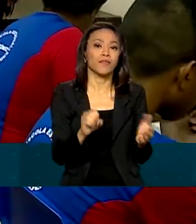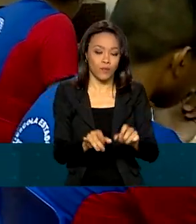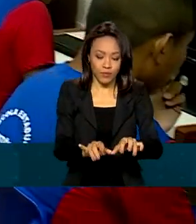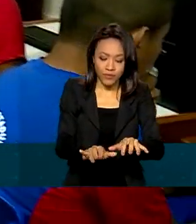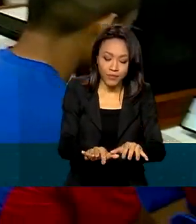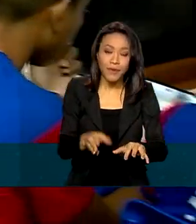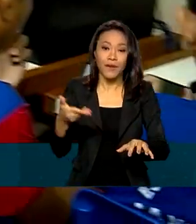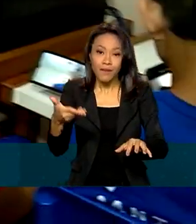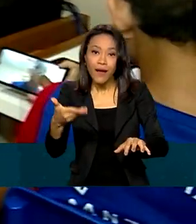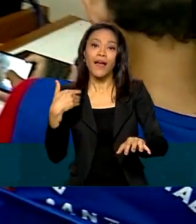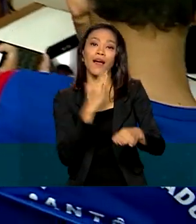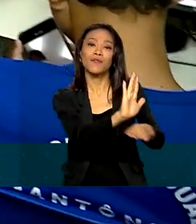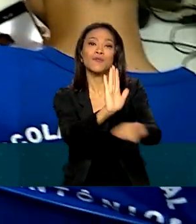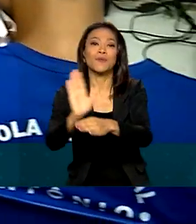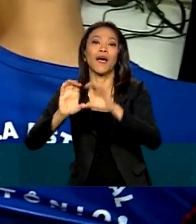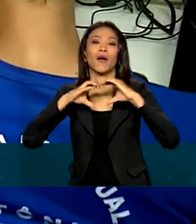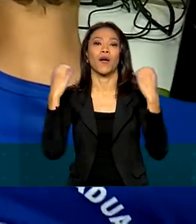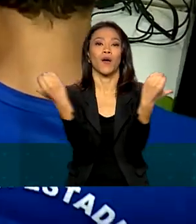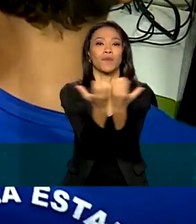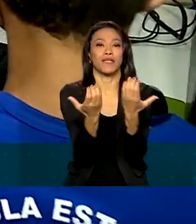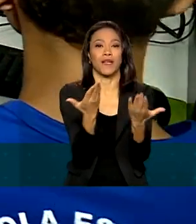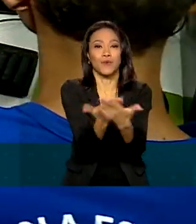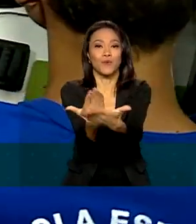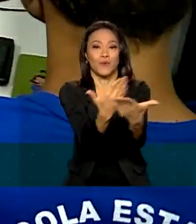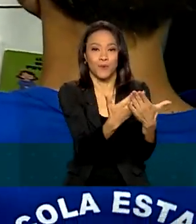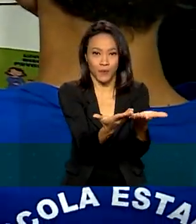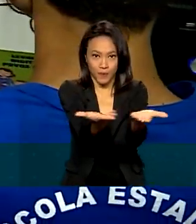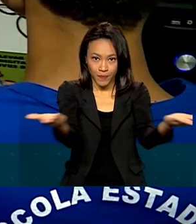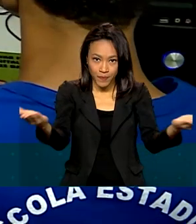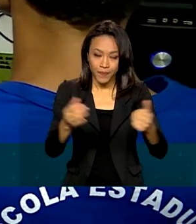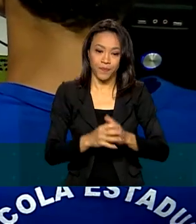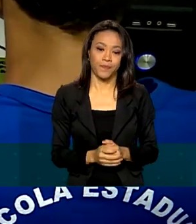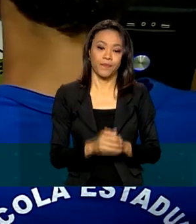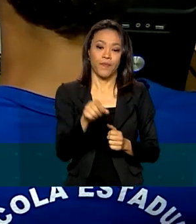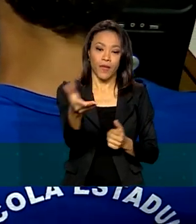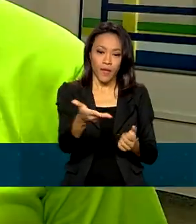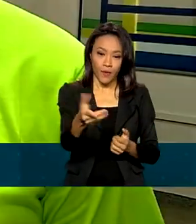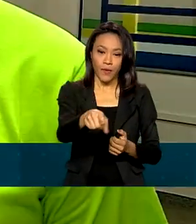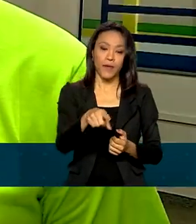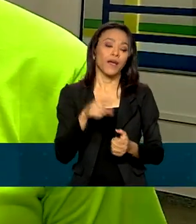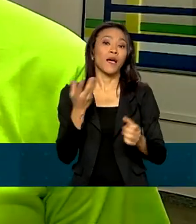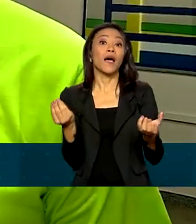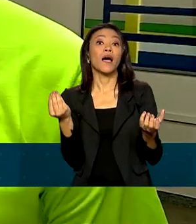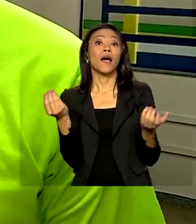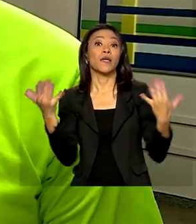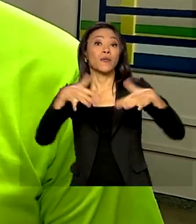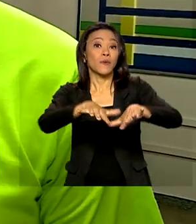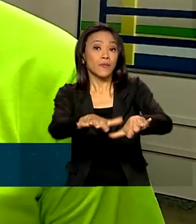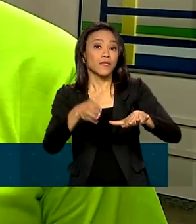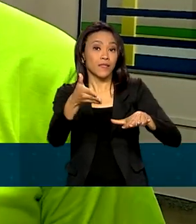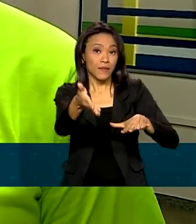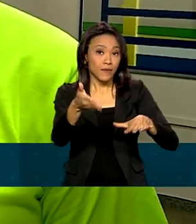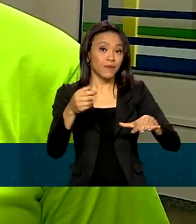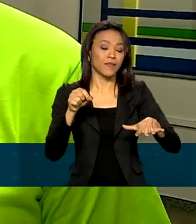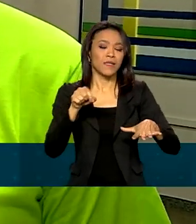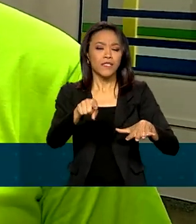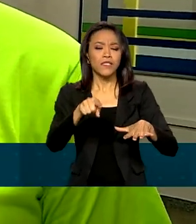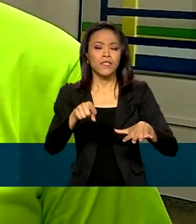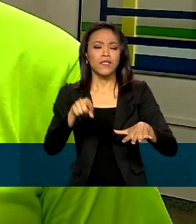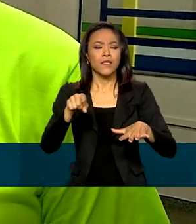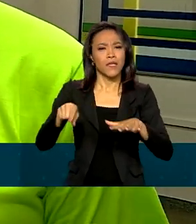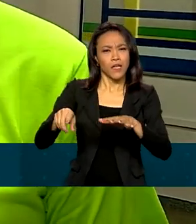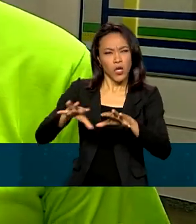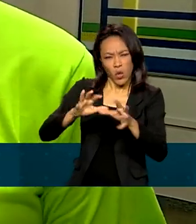servem à comunidade escolar. Fazendo parte agora do programa de computadores para a inclusão do Ministério da Comunicação, gente recebe o desfazimento de órgão